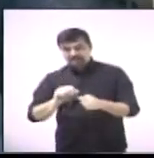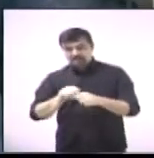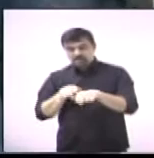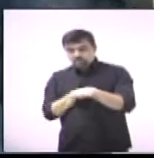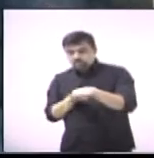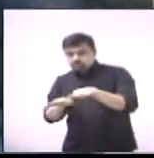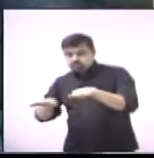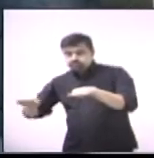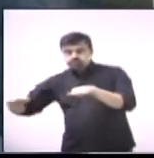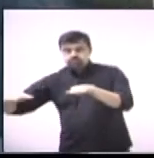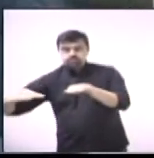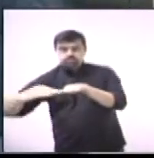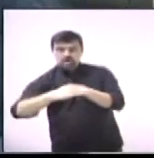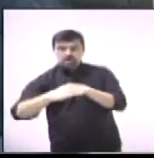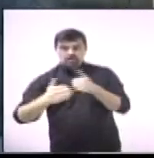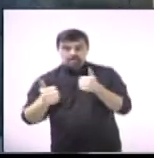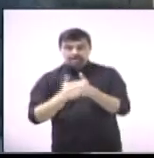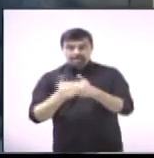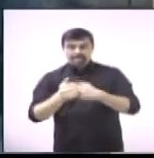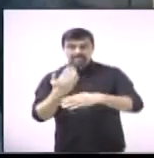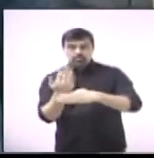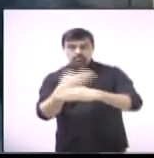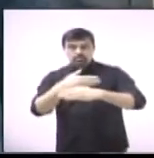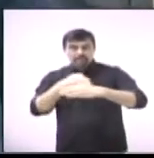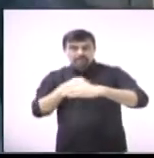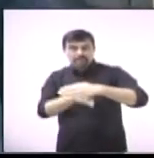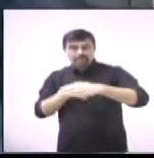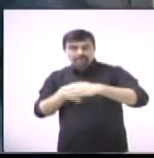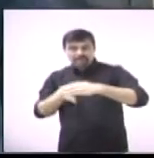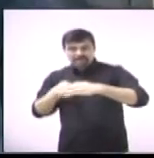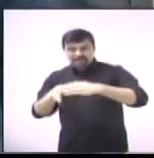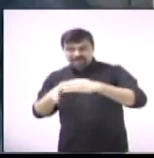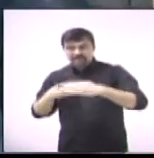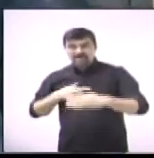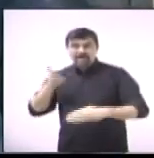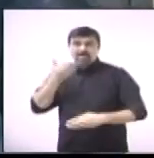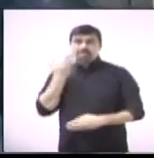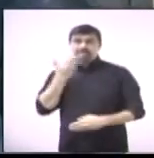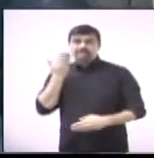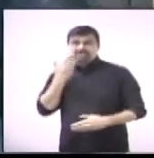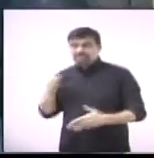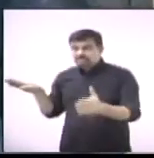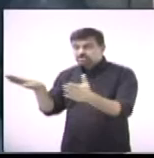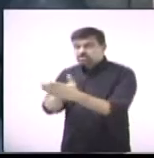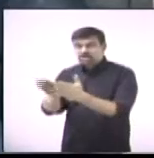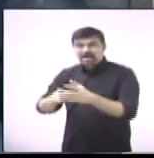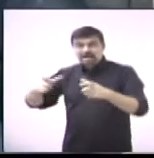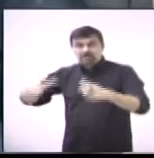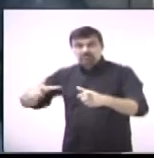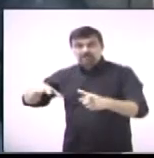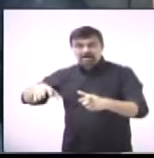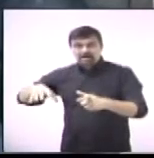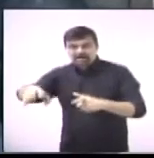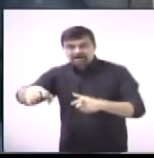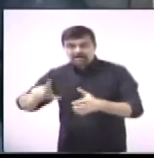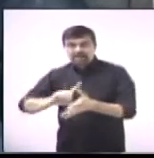Com isso a população teria acesso ao bairro João Aranha, naquela região. Tanto é que passando a ponte daqui para lá,